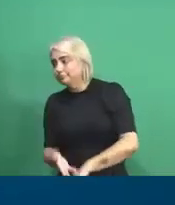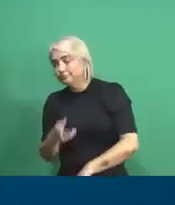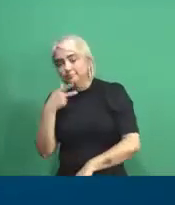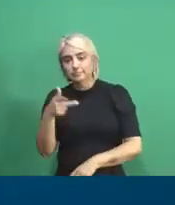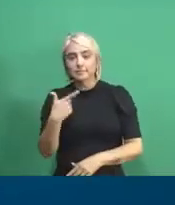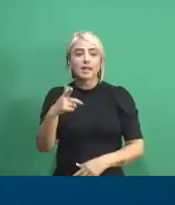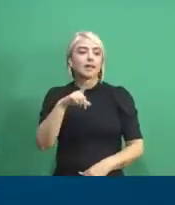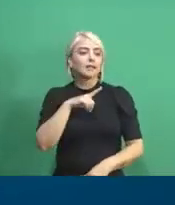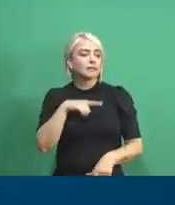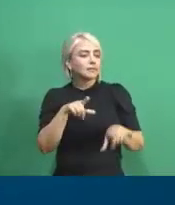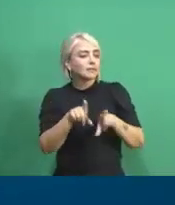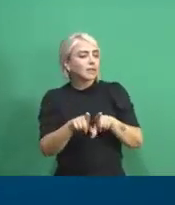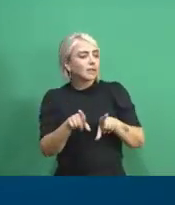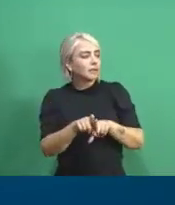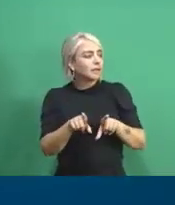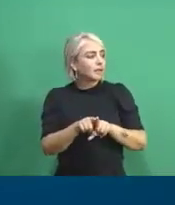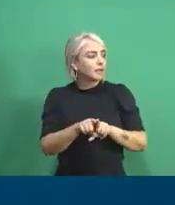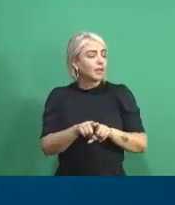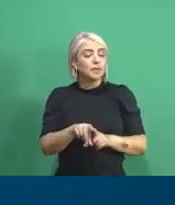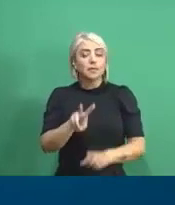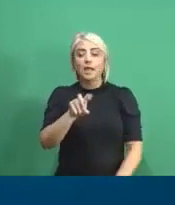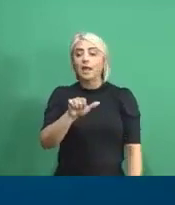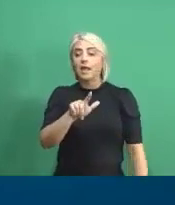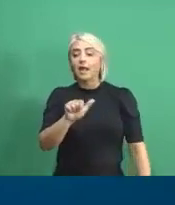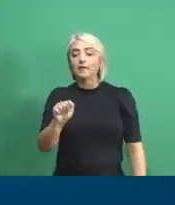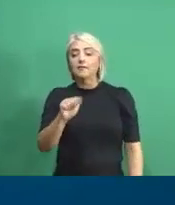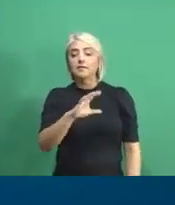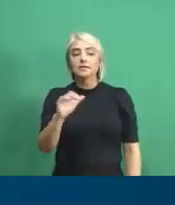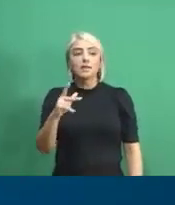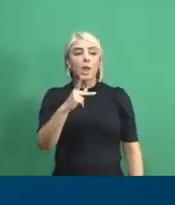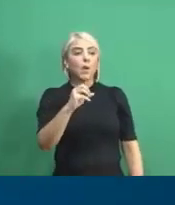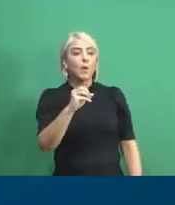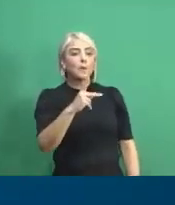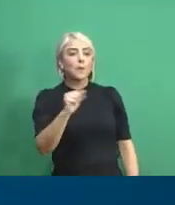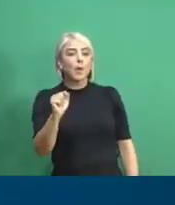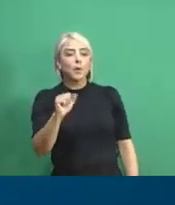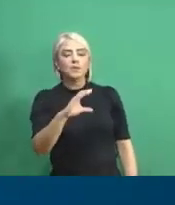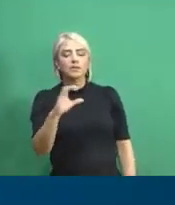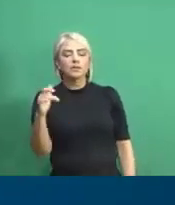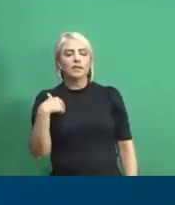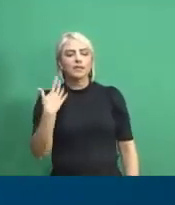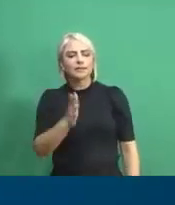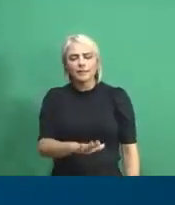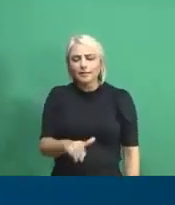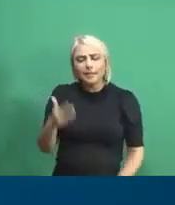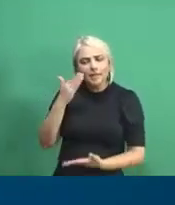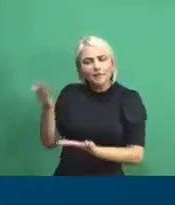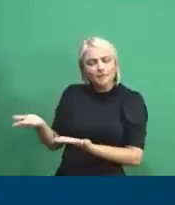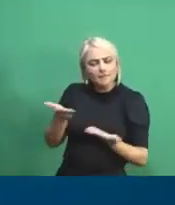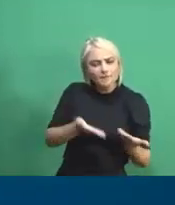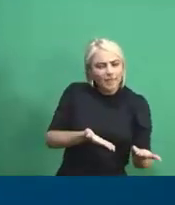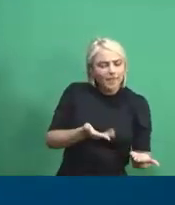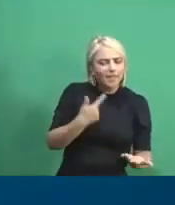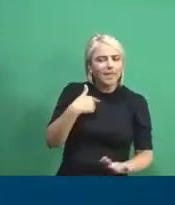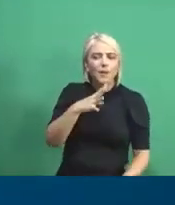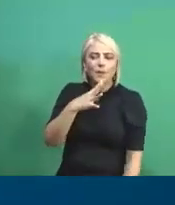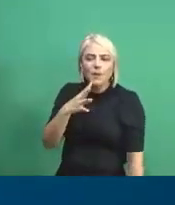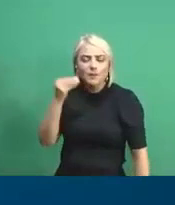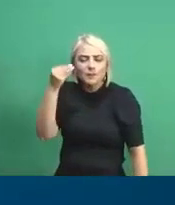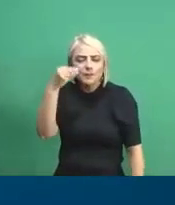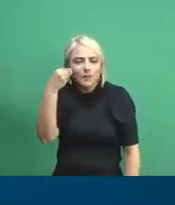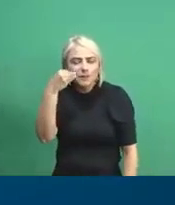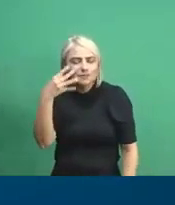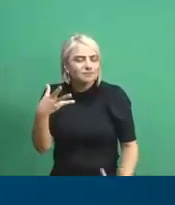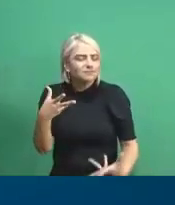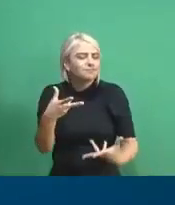Também temos a Vila da Ciência, aqui no Pop Ciência, criançada, venham conhecer experimentos